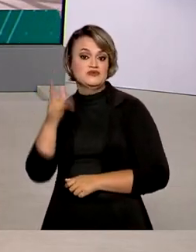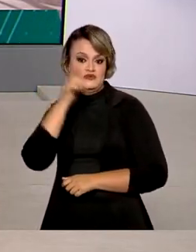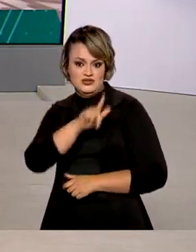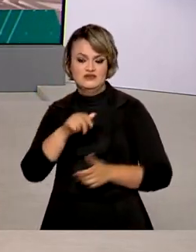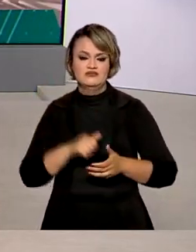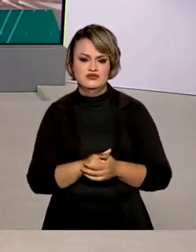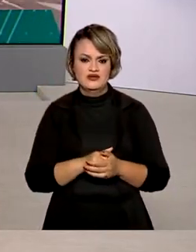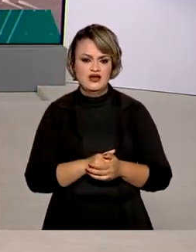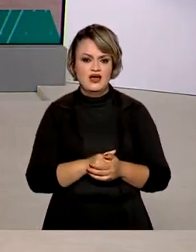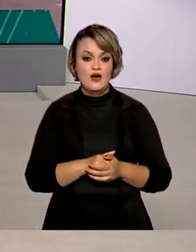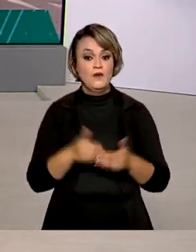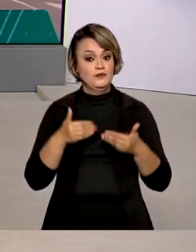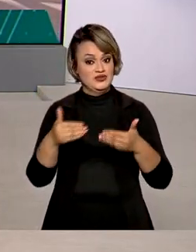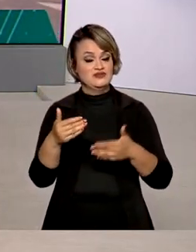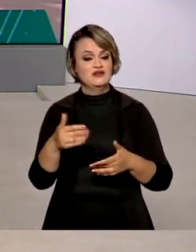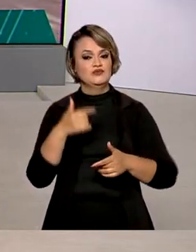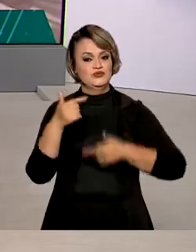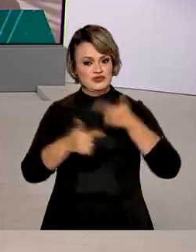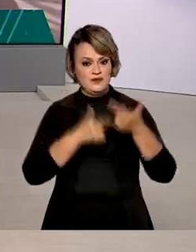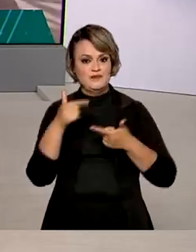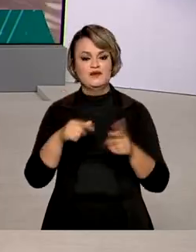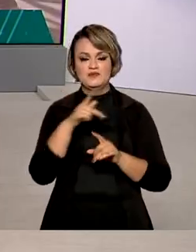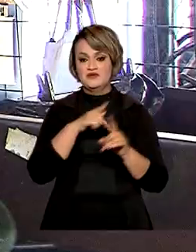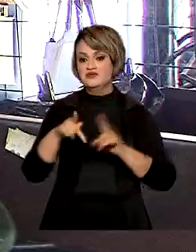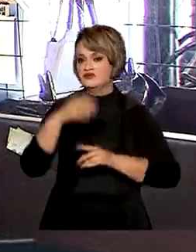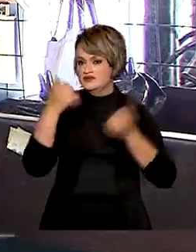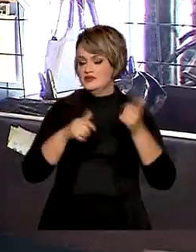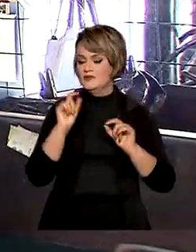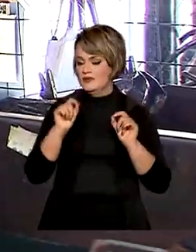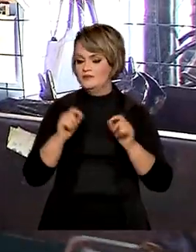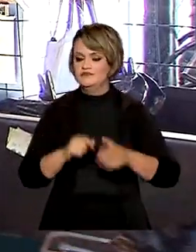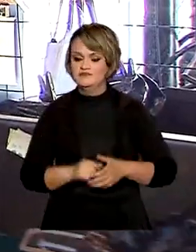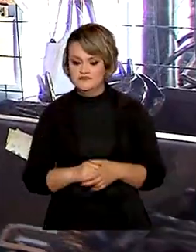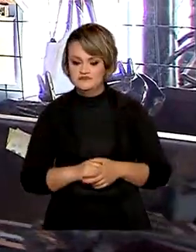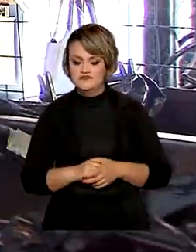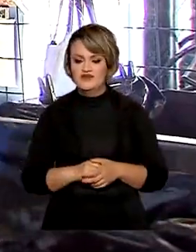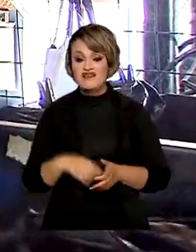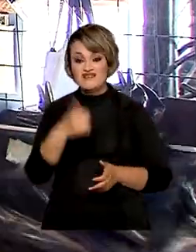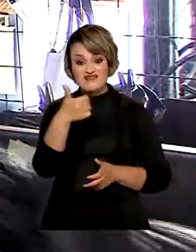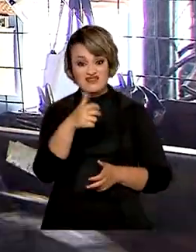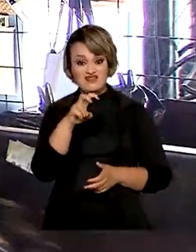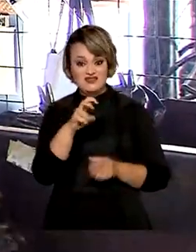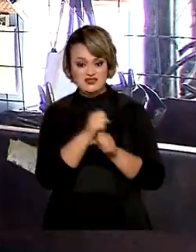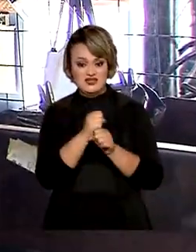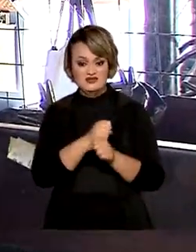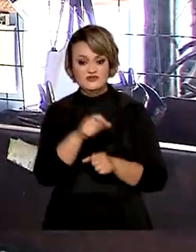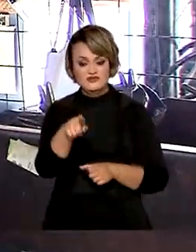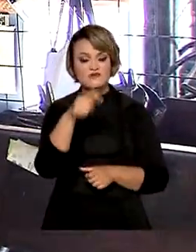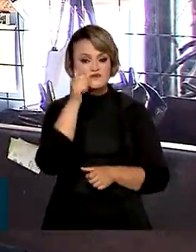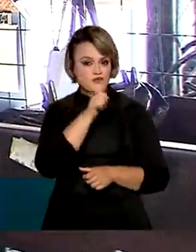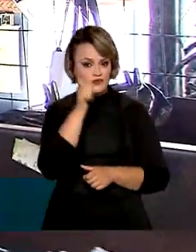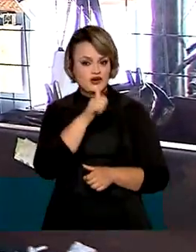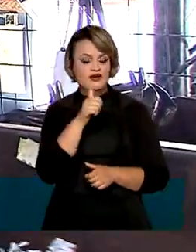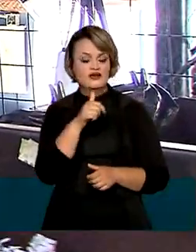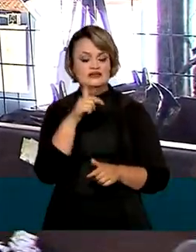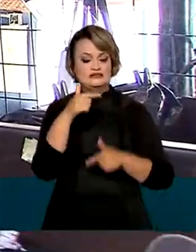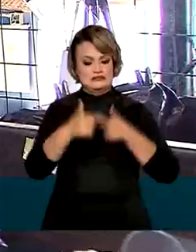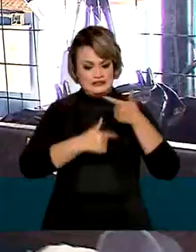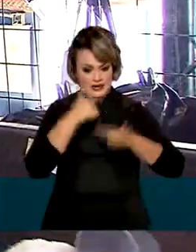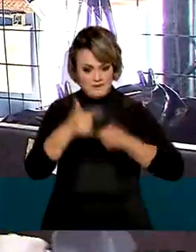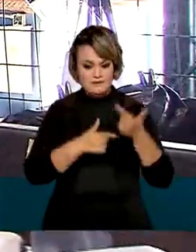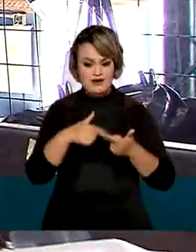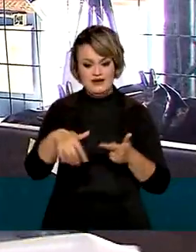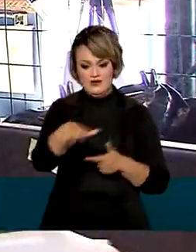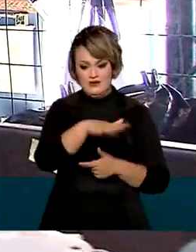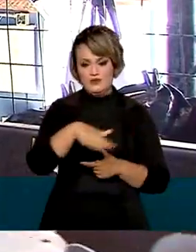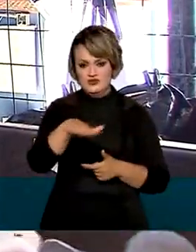O entendimento é do Ministério do Trabalho e Previdência. Há 15 anos, Dona Maria Antônia transforma em sustento